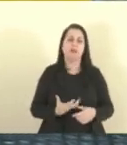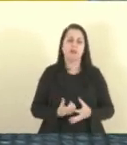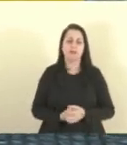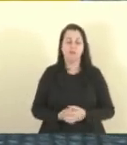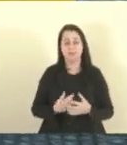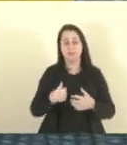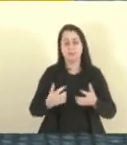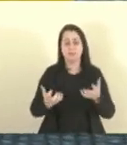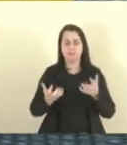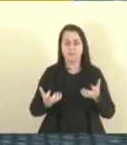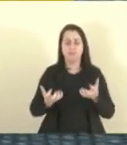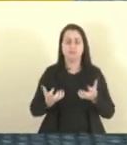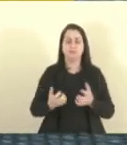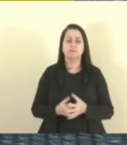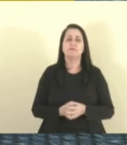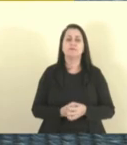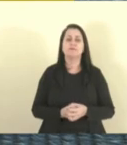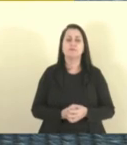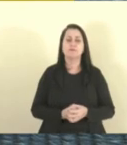queria aqui, assim,